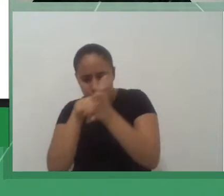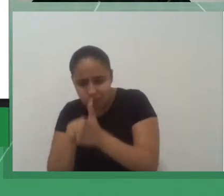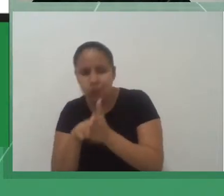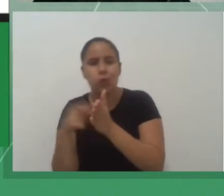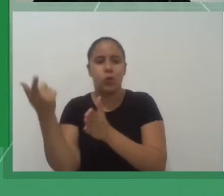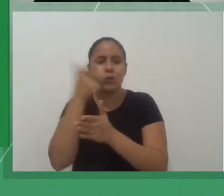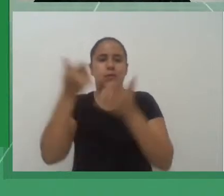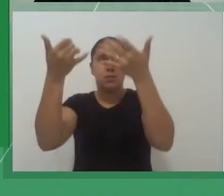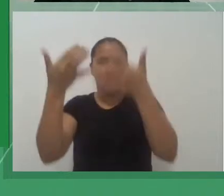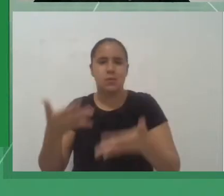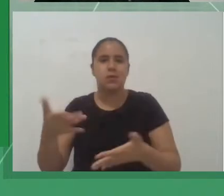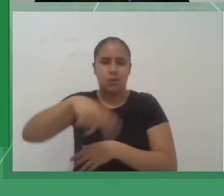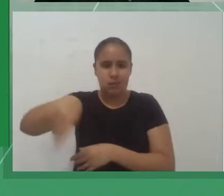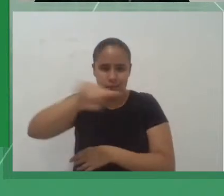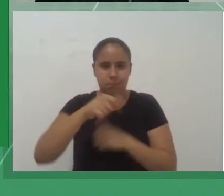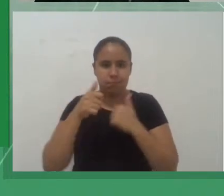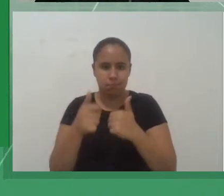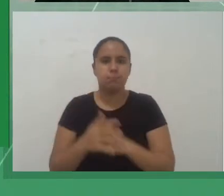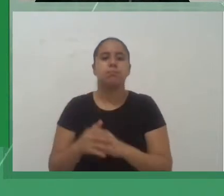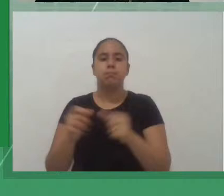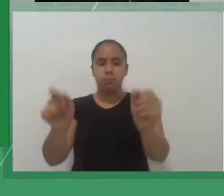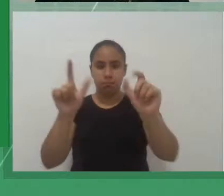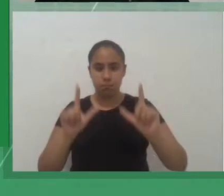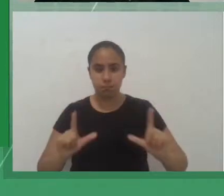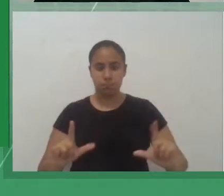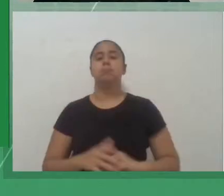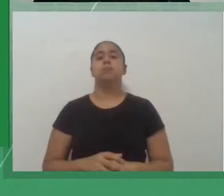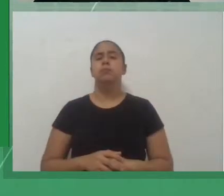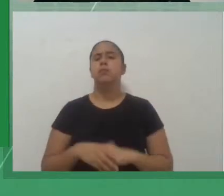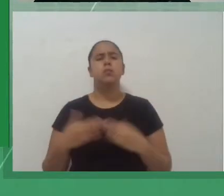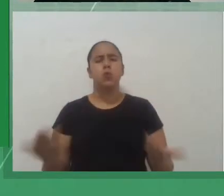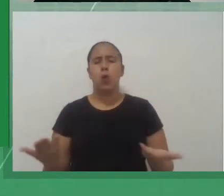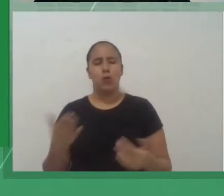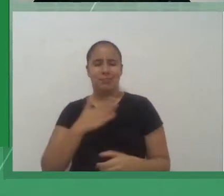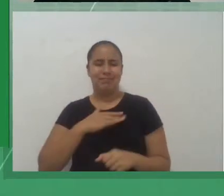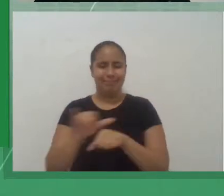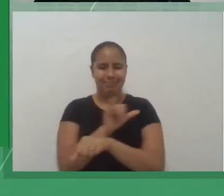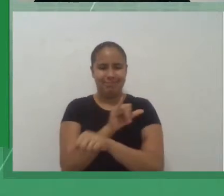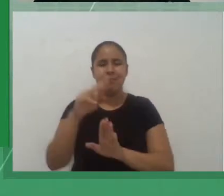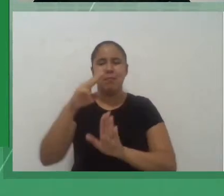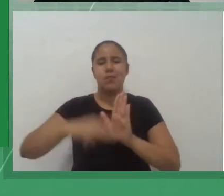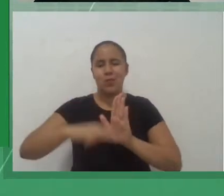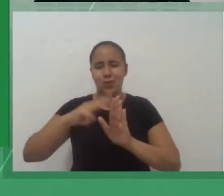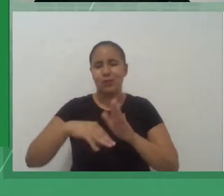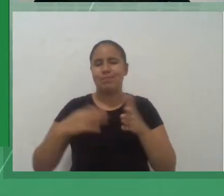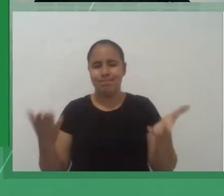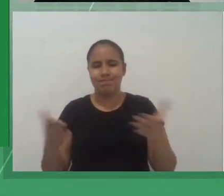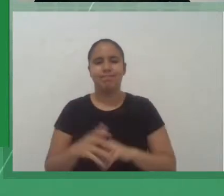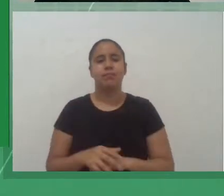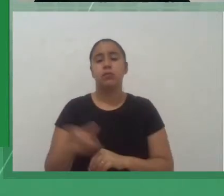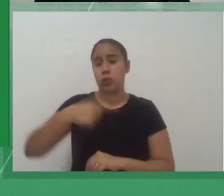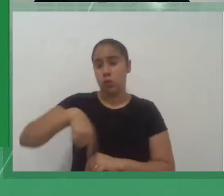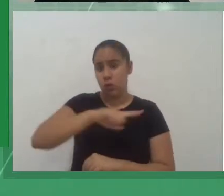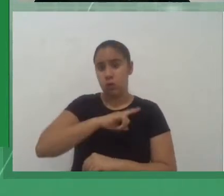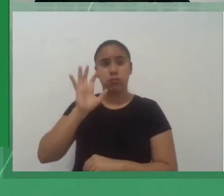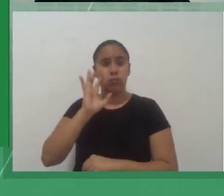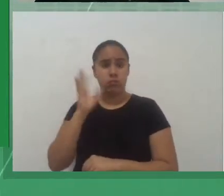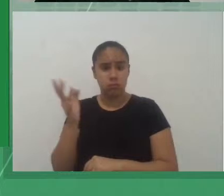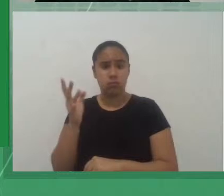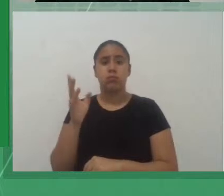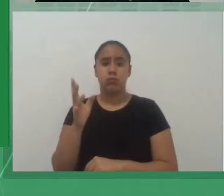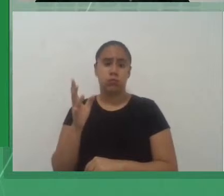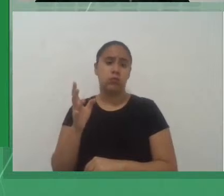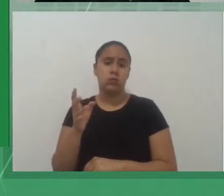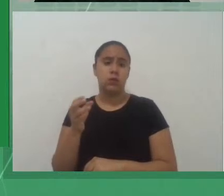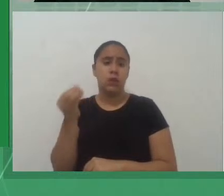um, professor, por gentileza? Como metodologia, nós definimos ali uma abordagem qualitativa, né,